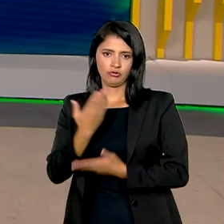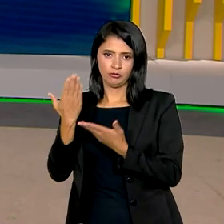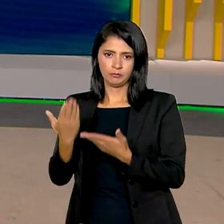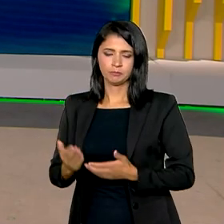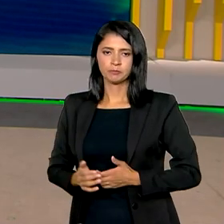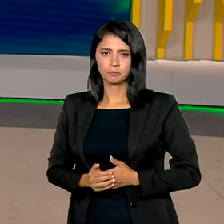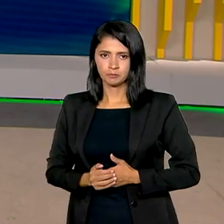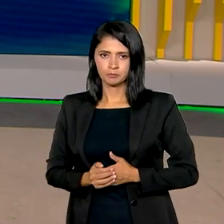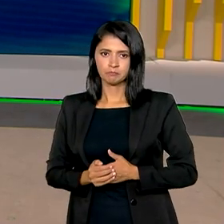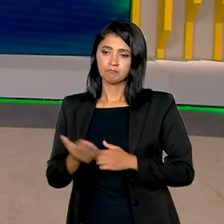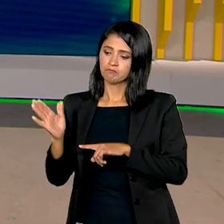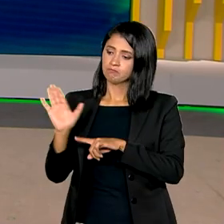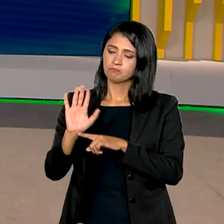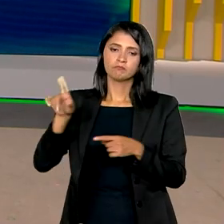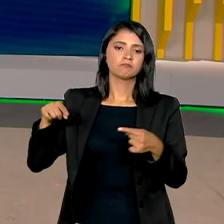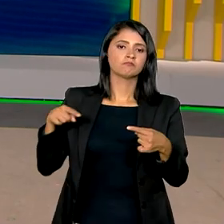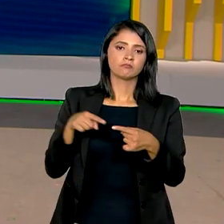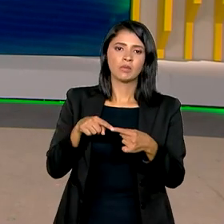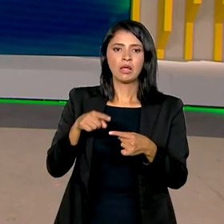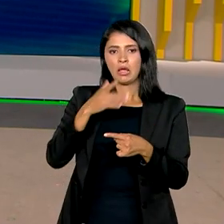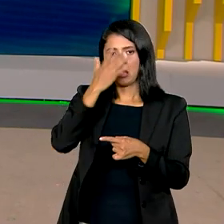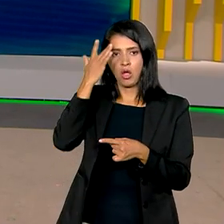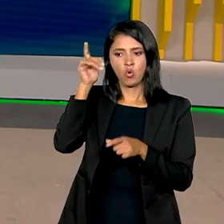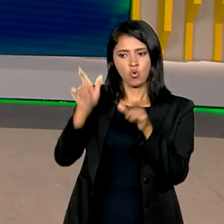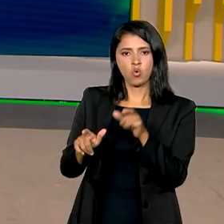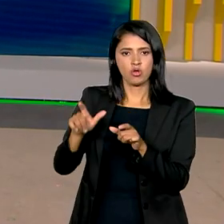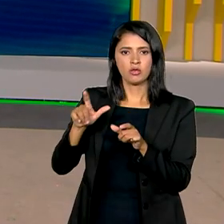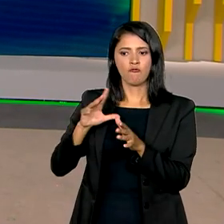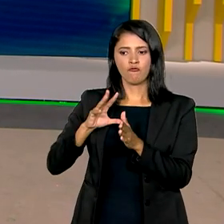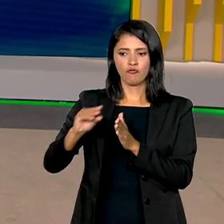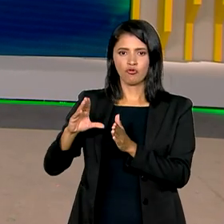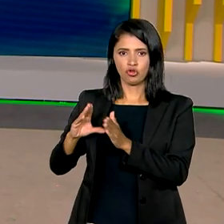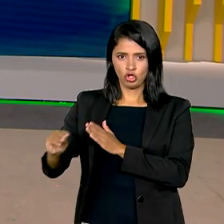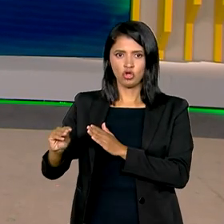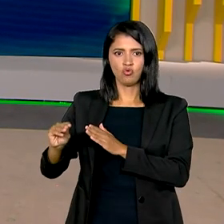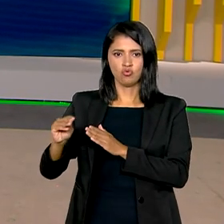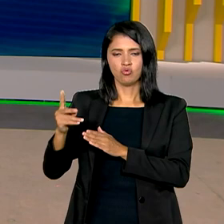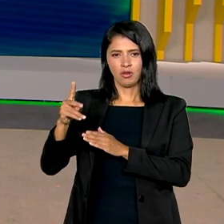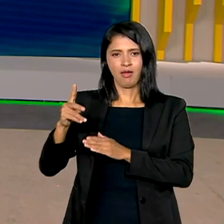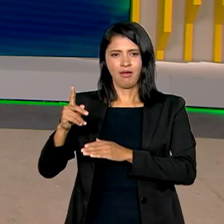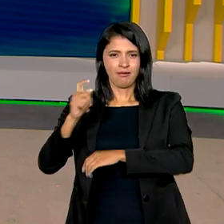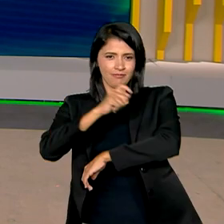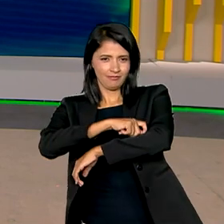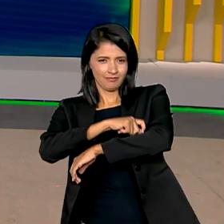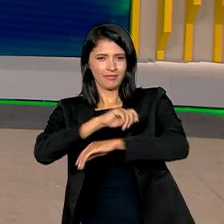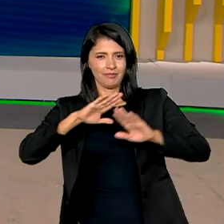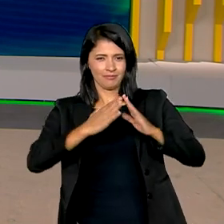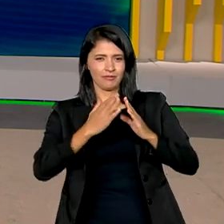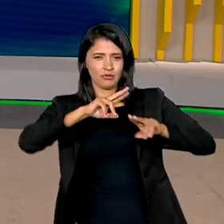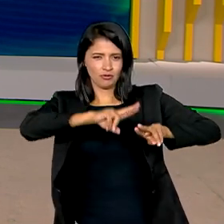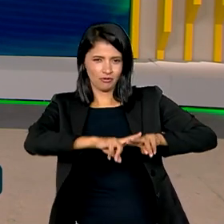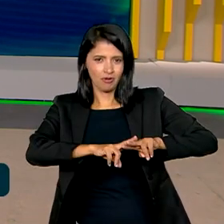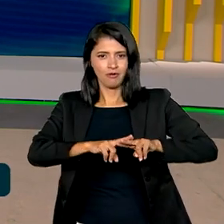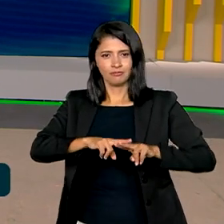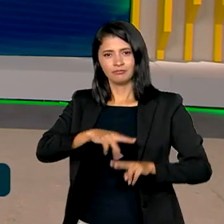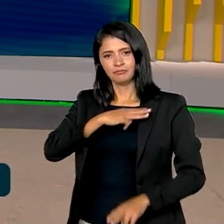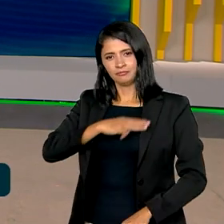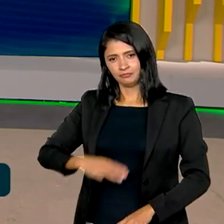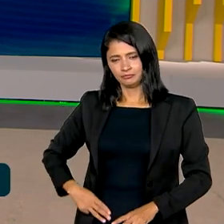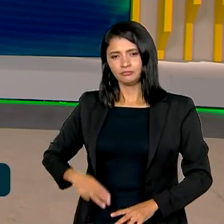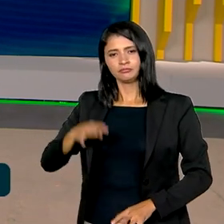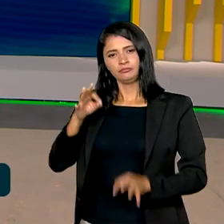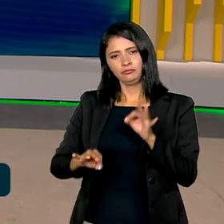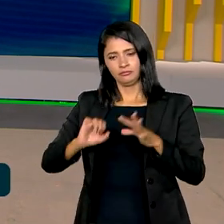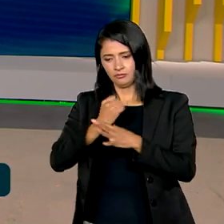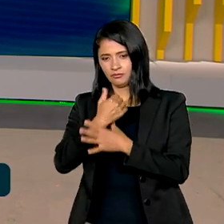Para ajudar na busca aos fugitivos do presídio de Mossoró, no Rio Grande do Norte, o ministro da Justiça e Segurança Pública,